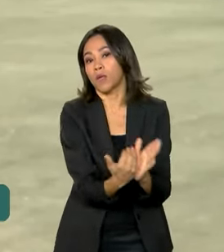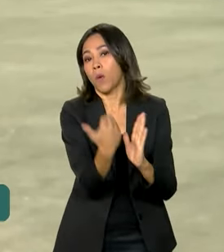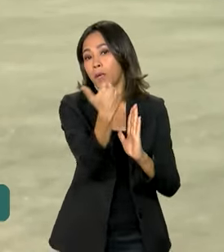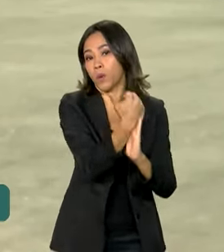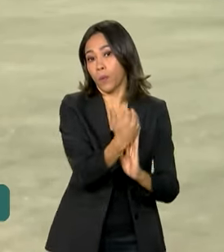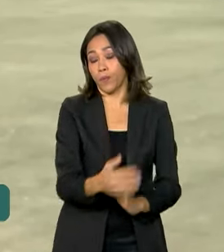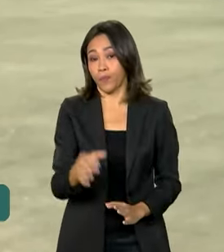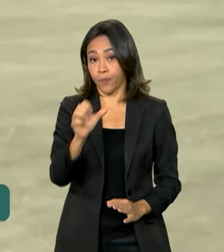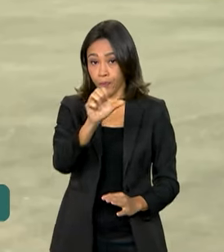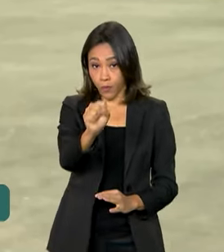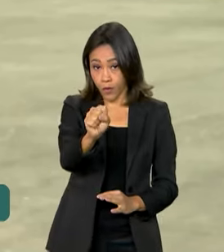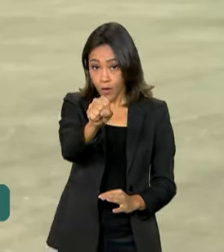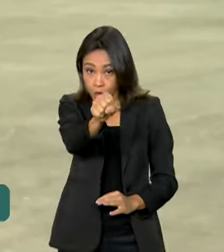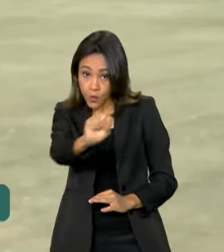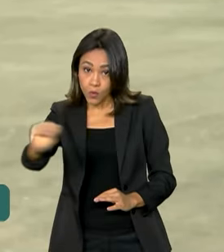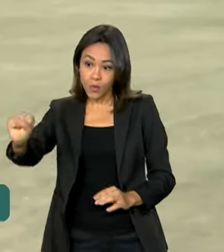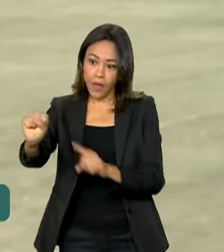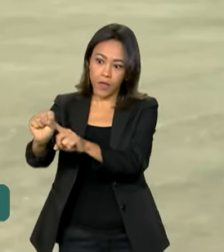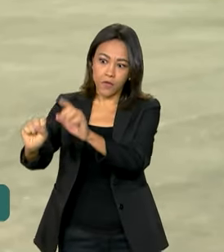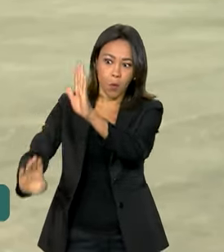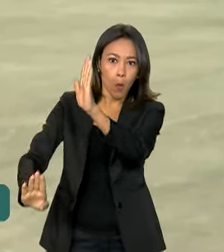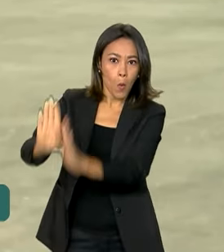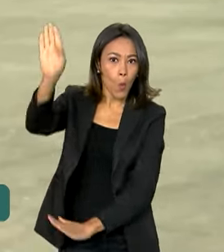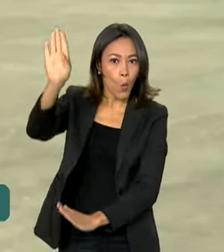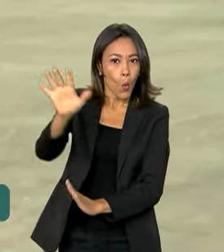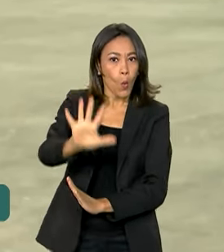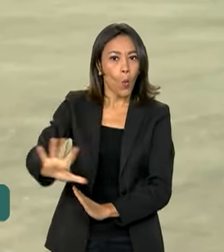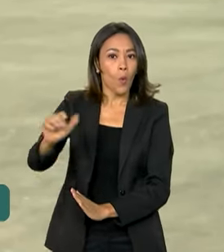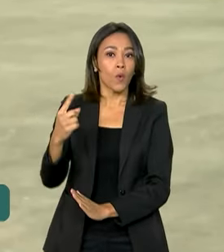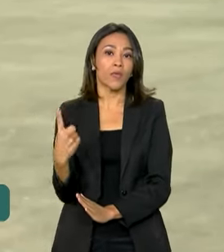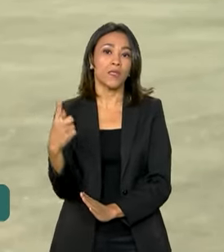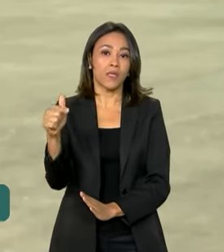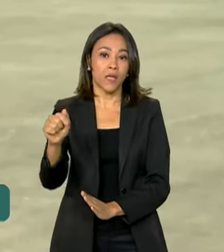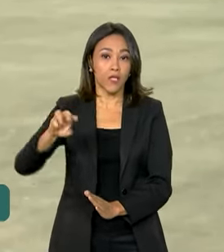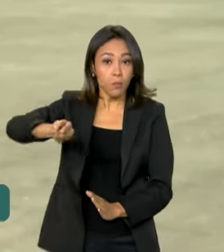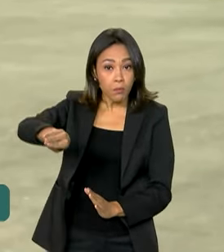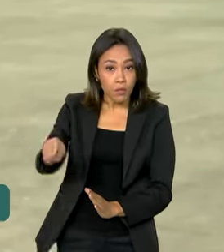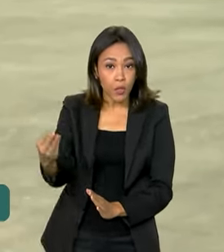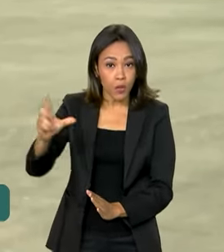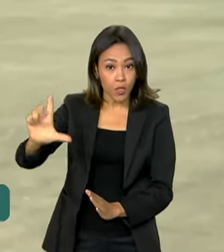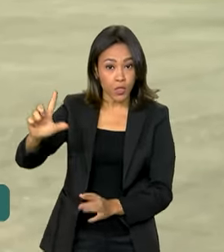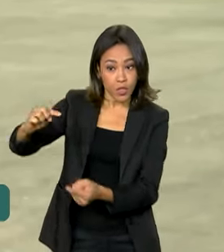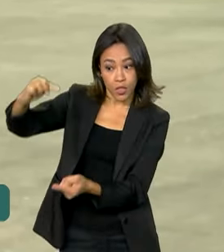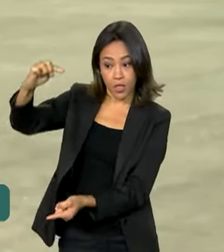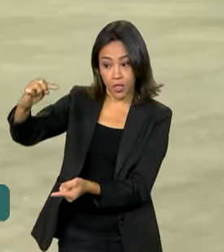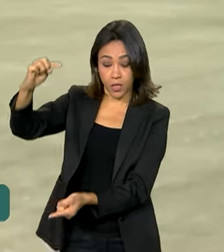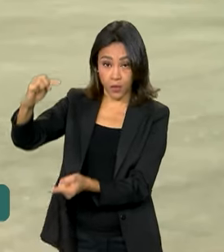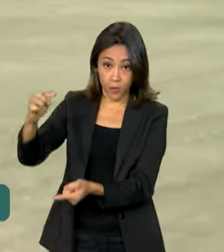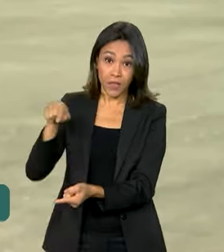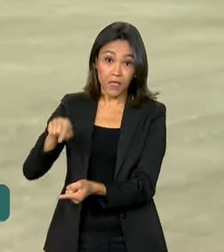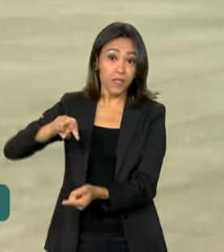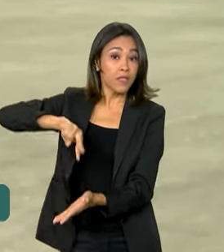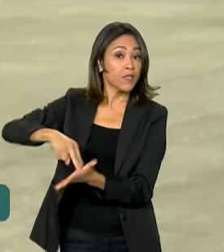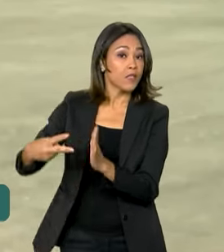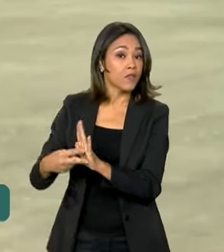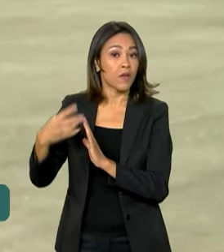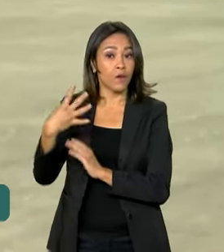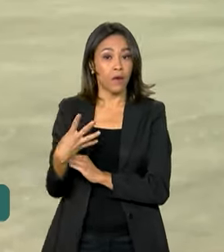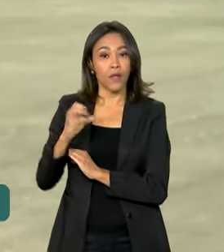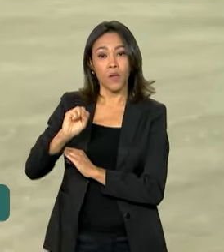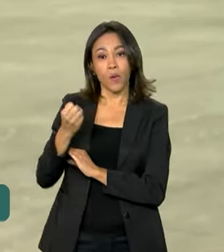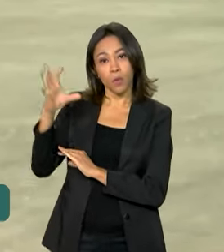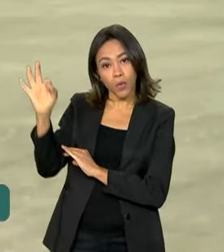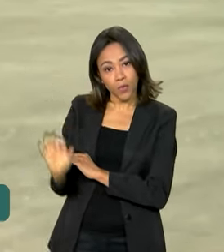liderou a produção nacional de etanol. Foram mais de 17 bilhões de litros, o que representa 48,5% da produção brasileira.